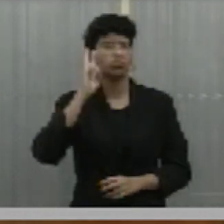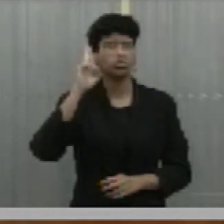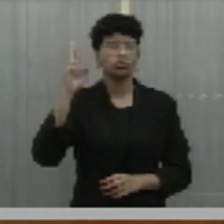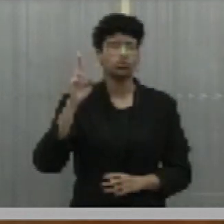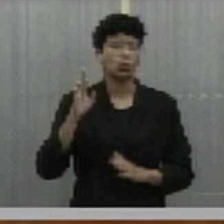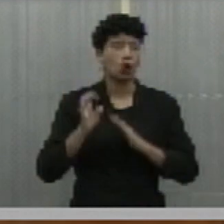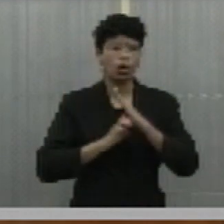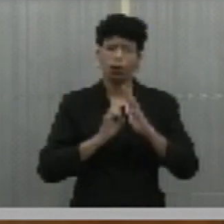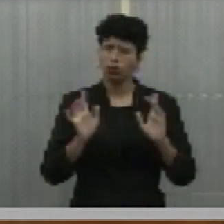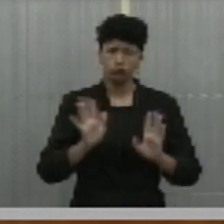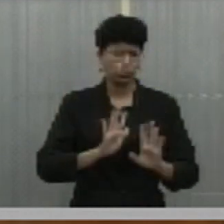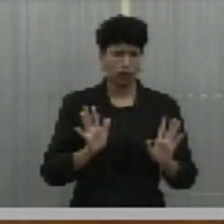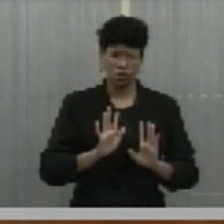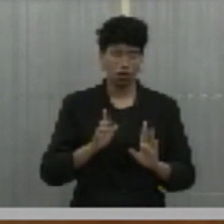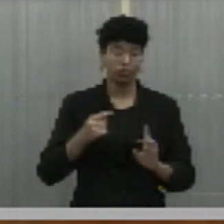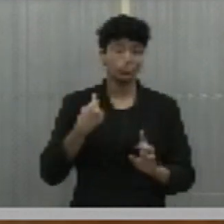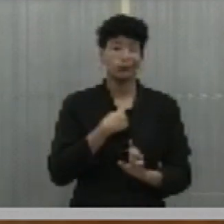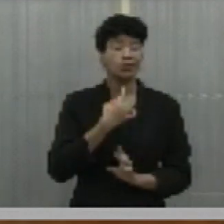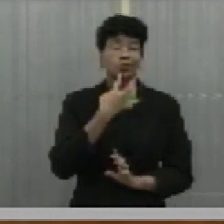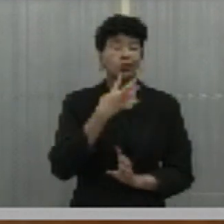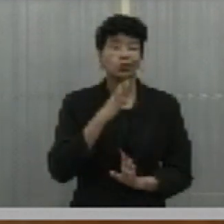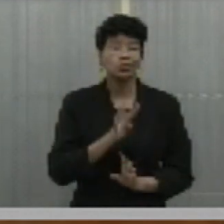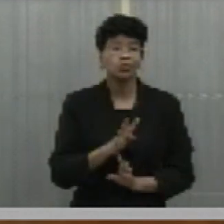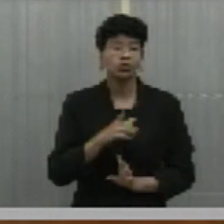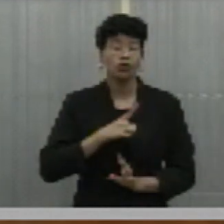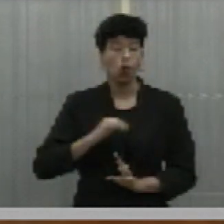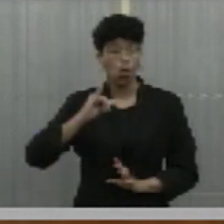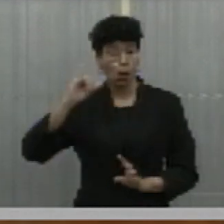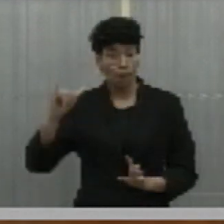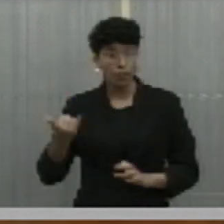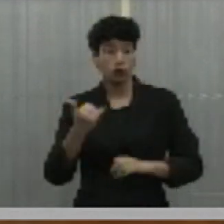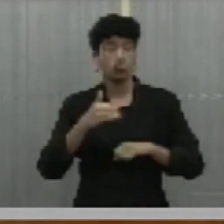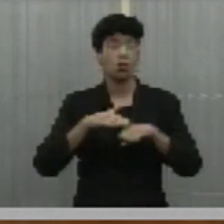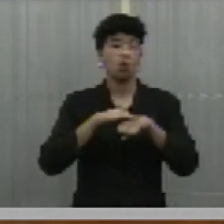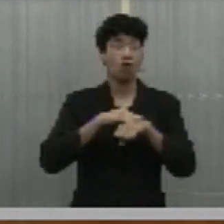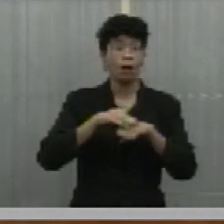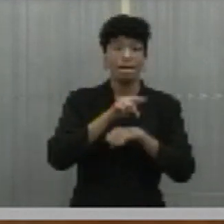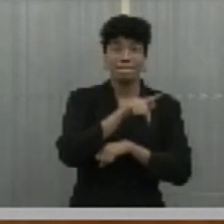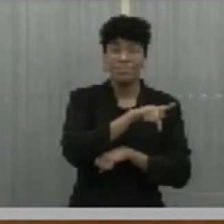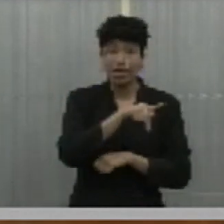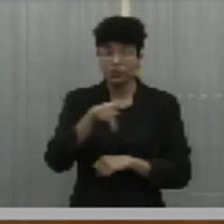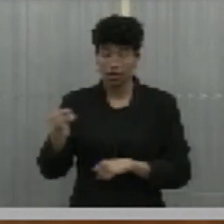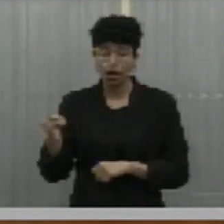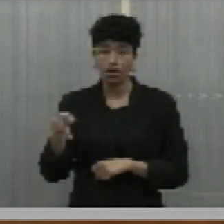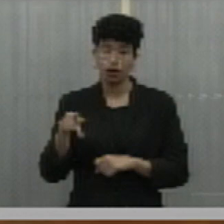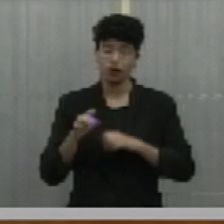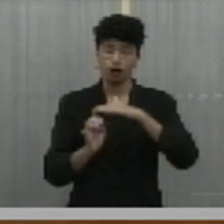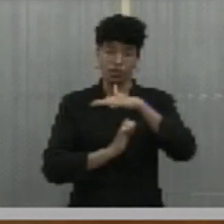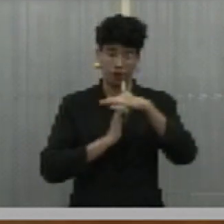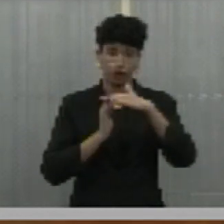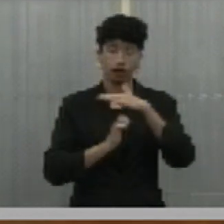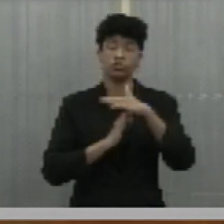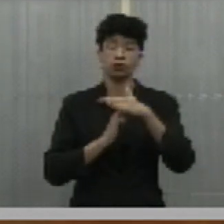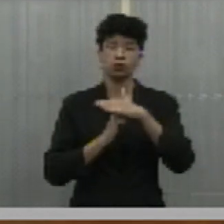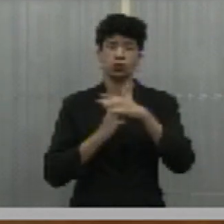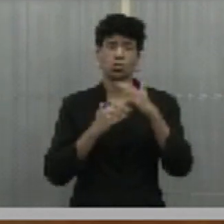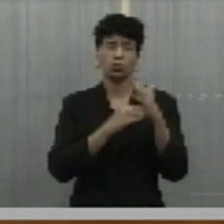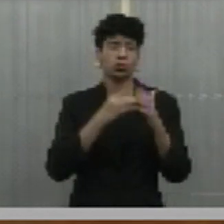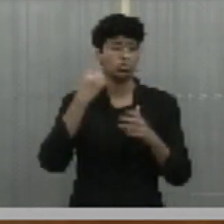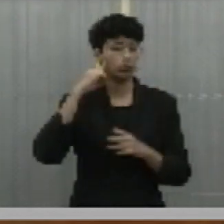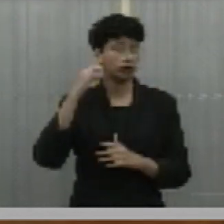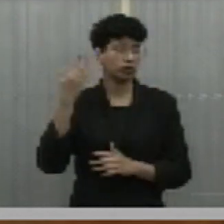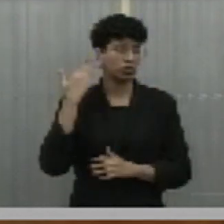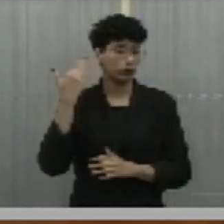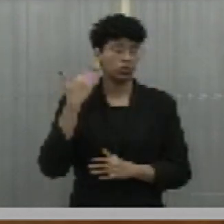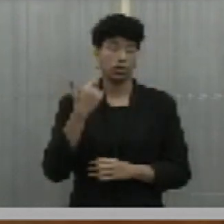conhecemos os diretores da Equatorial. Nós tivemos uma oportunidade de conversar com o presidente da Equatorial recentemente, ele